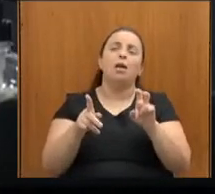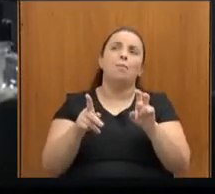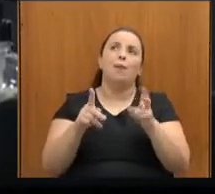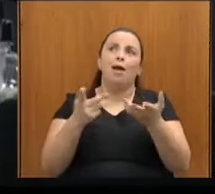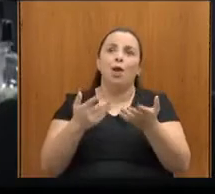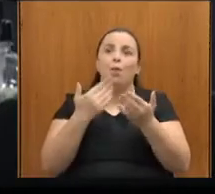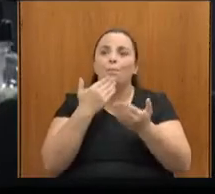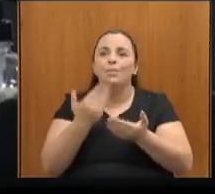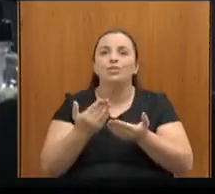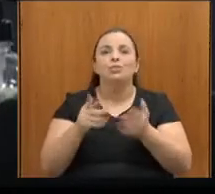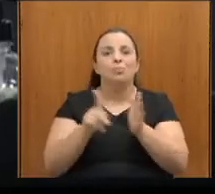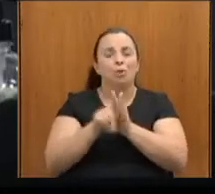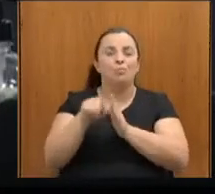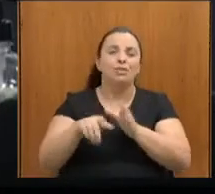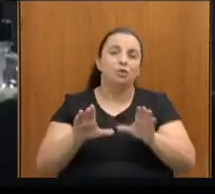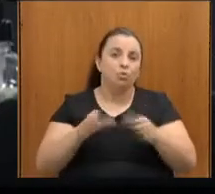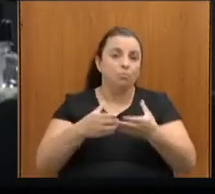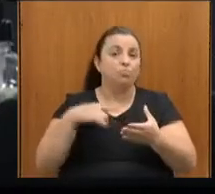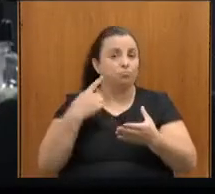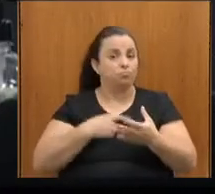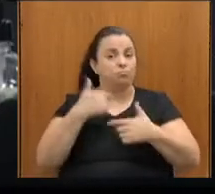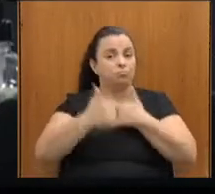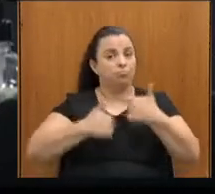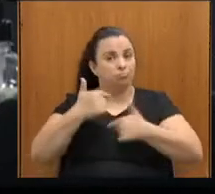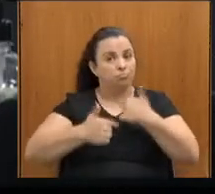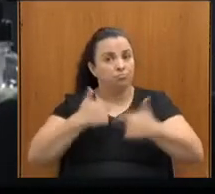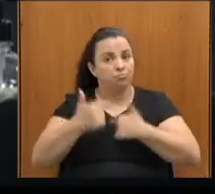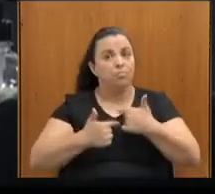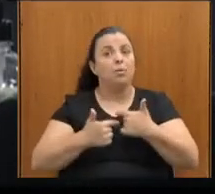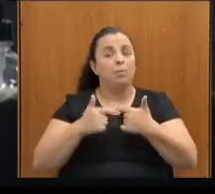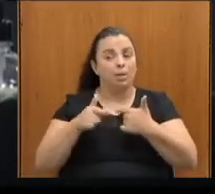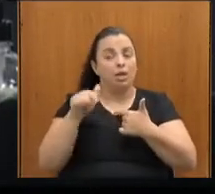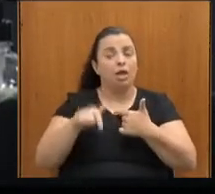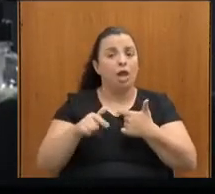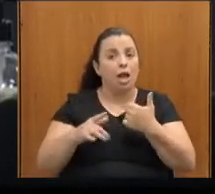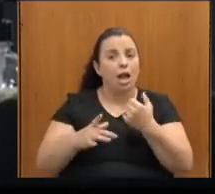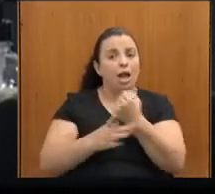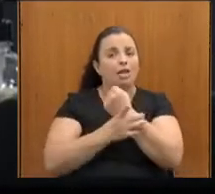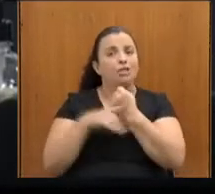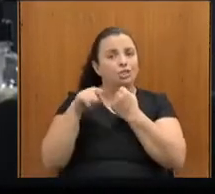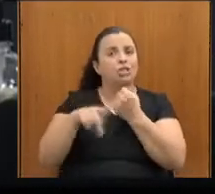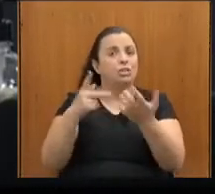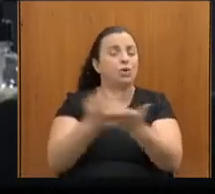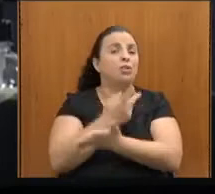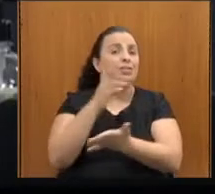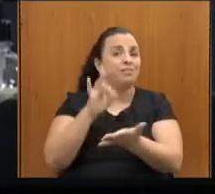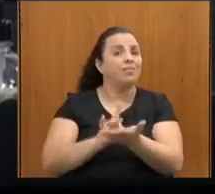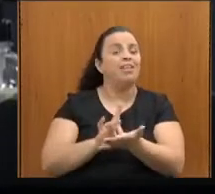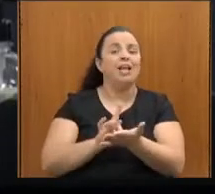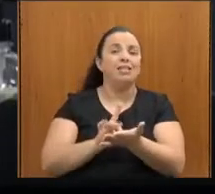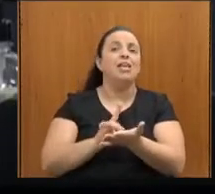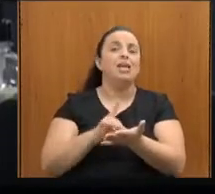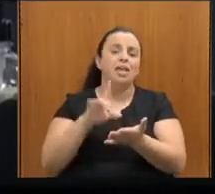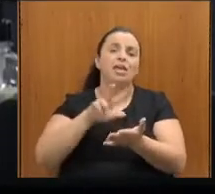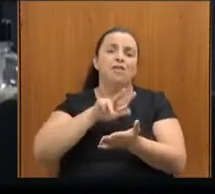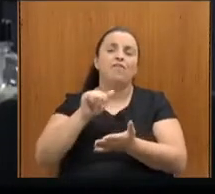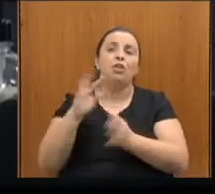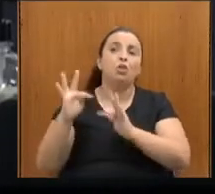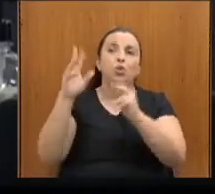fortemente para que isso aconteça e na expectativa que iremos ter uma adaptação aí pelos Estados.